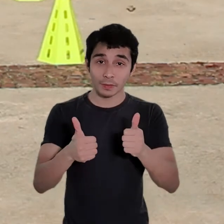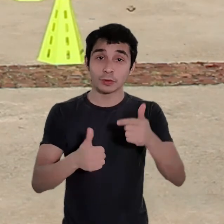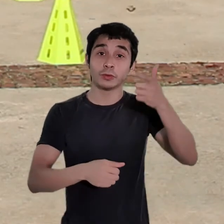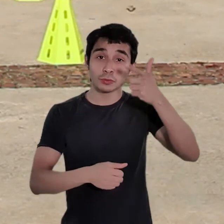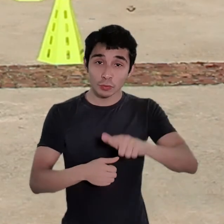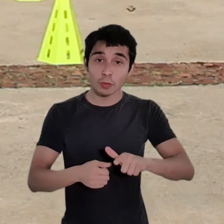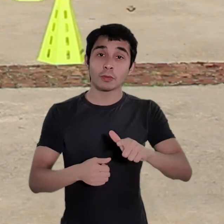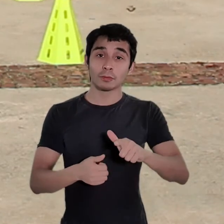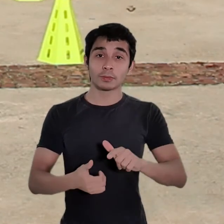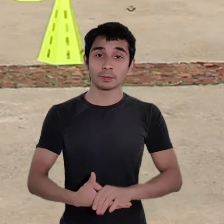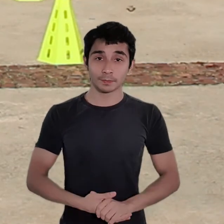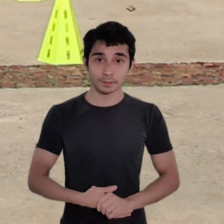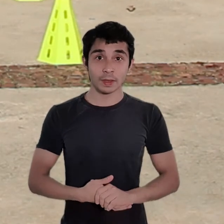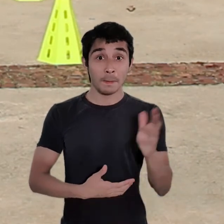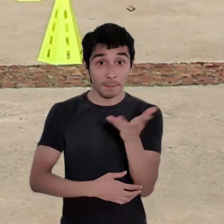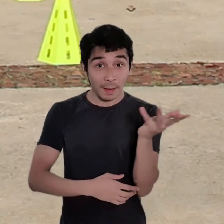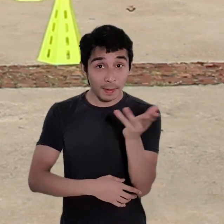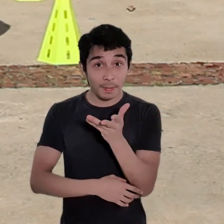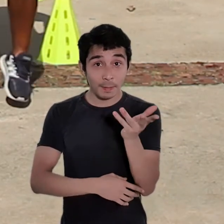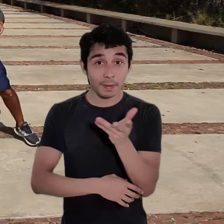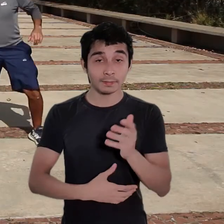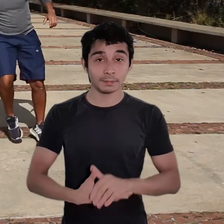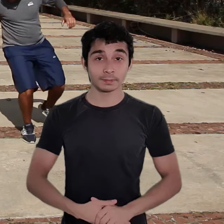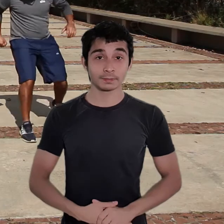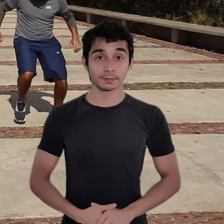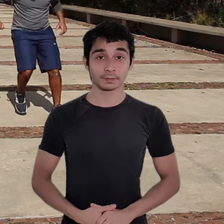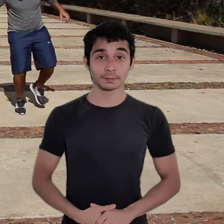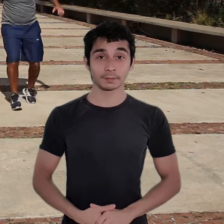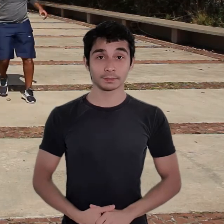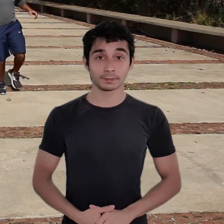Muito bem. Faz 4 voltas em alta intensidade.